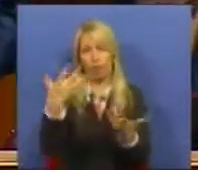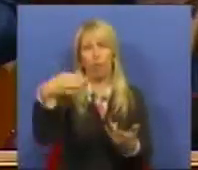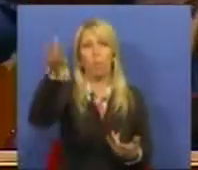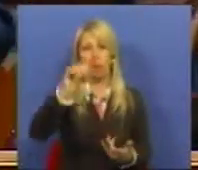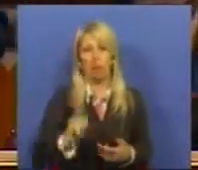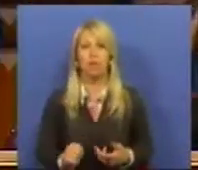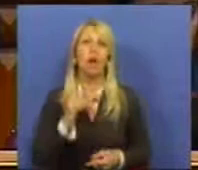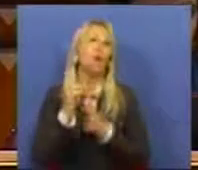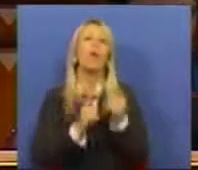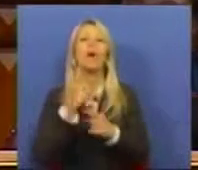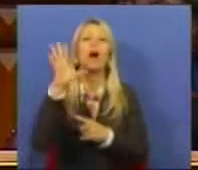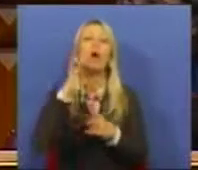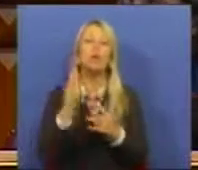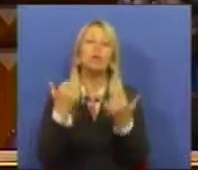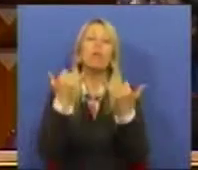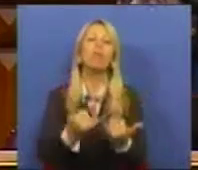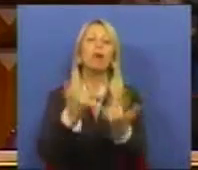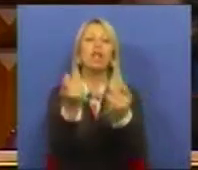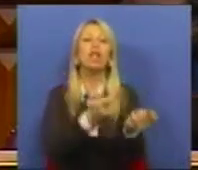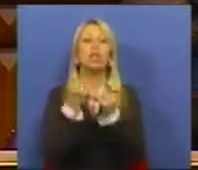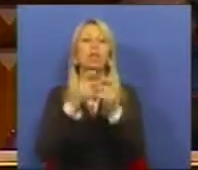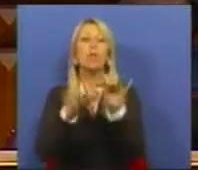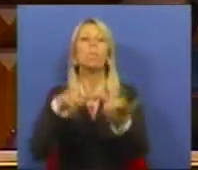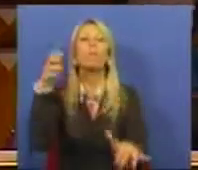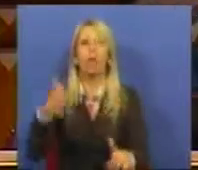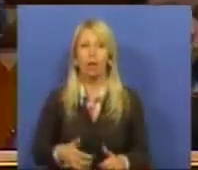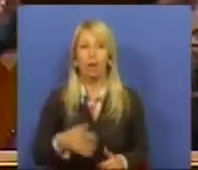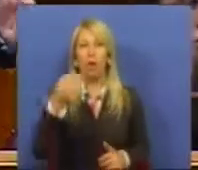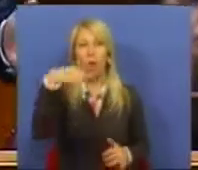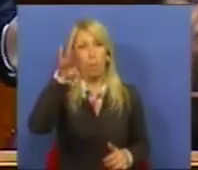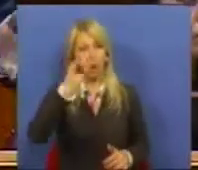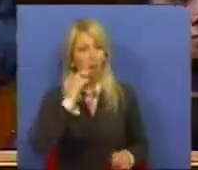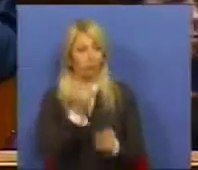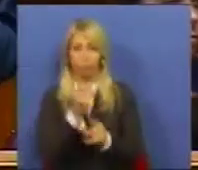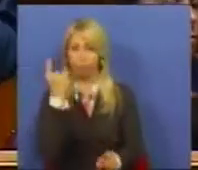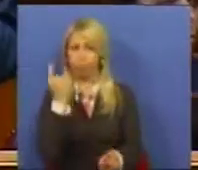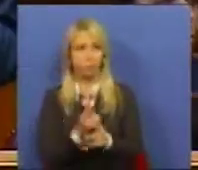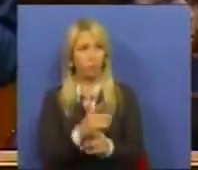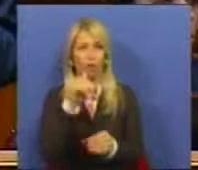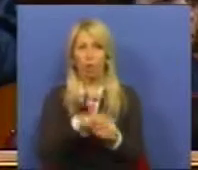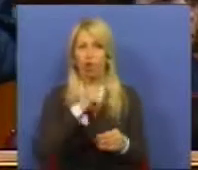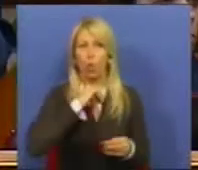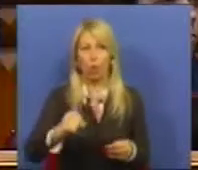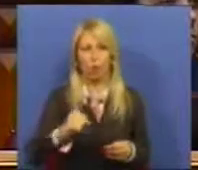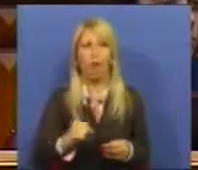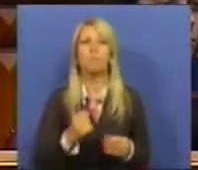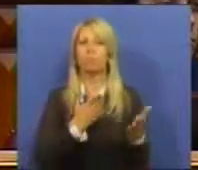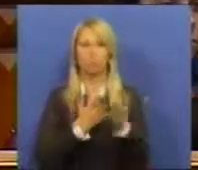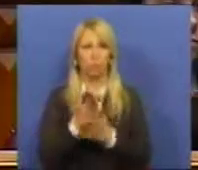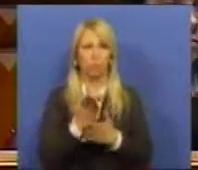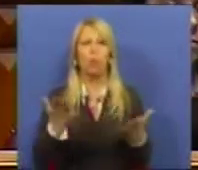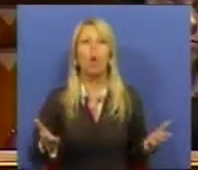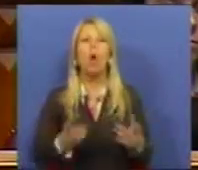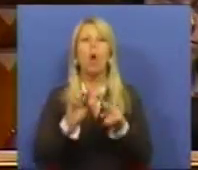o que sucedeu depois na discussão em plenário foi que o PS manteve a seu voto contra, as restantes